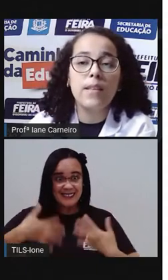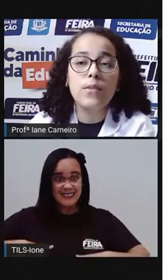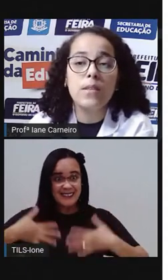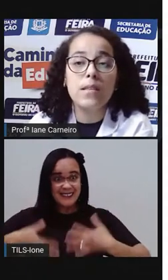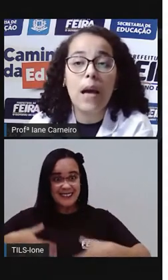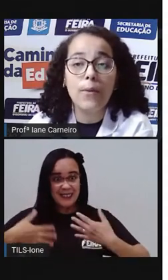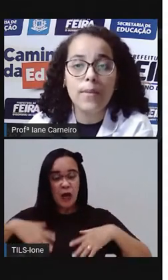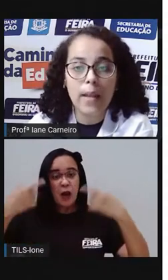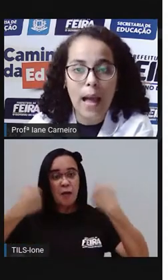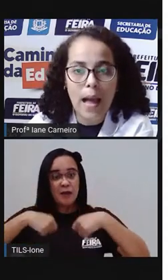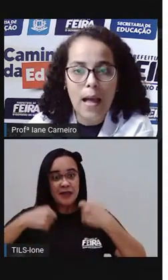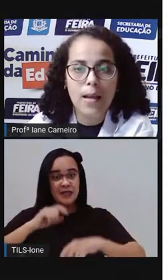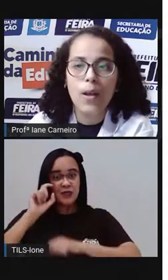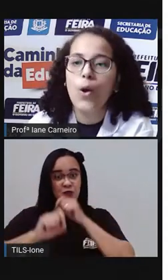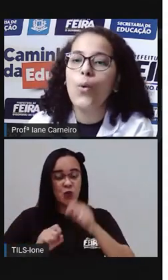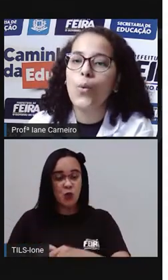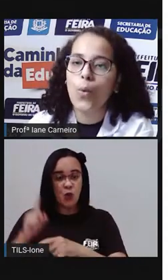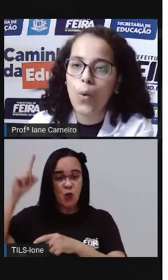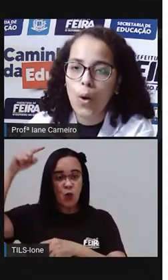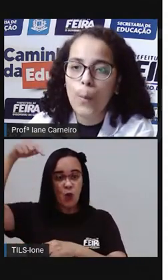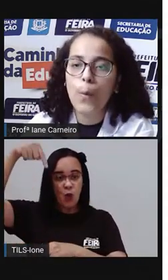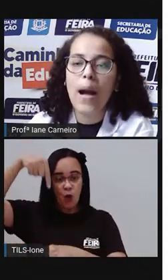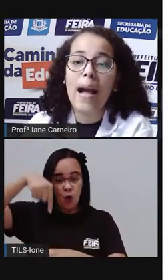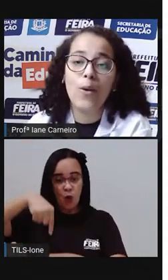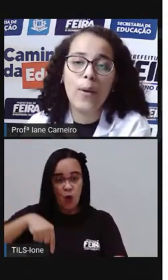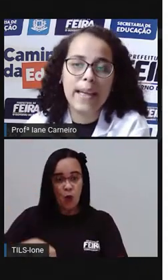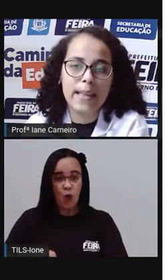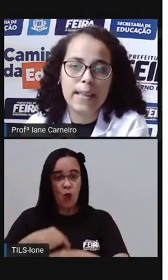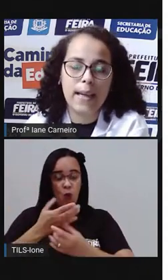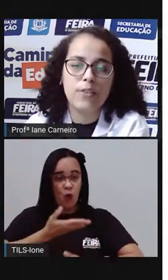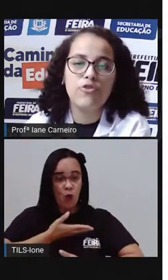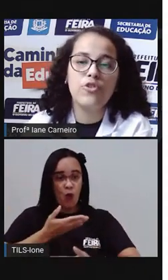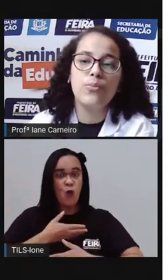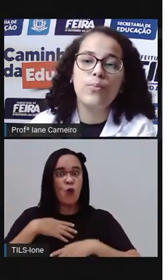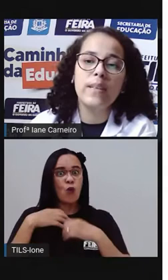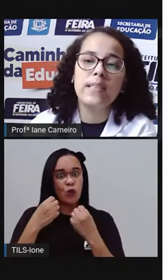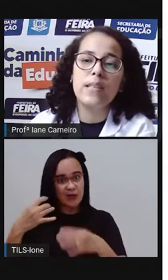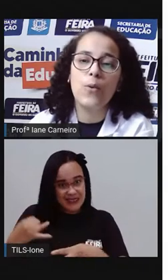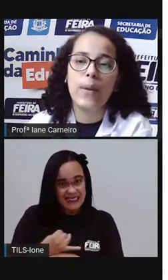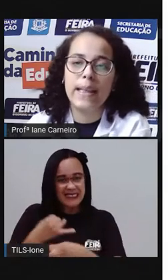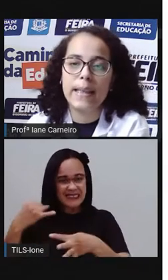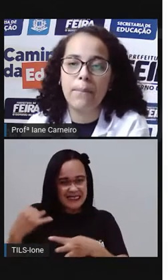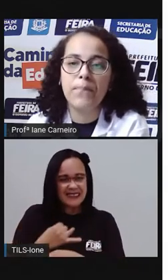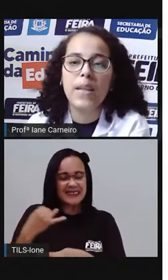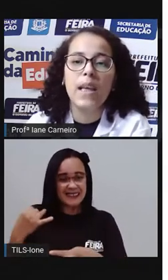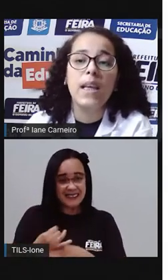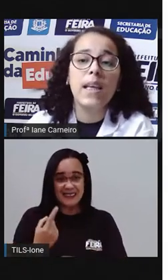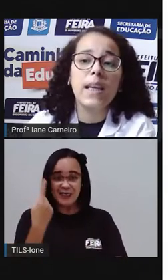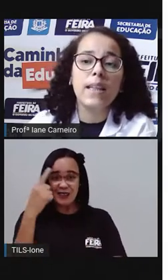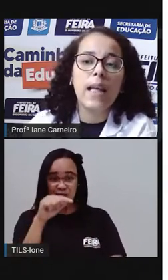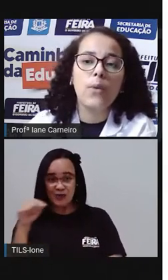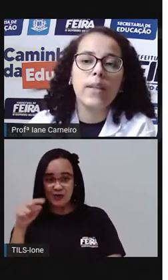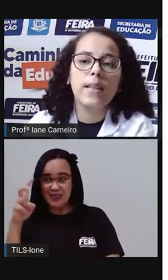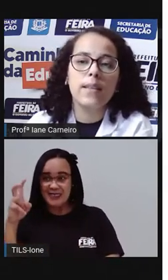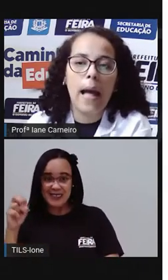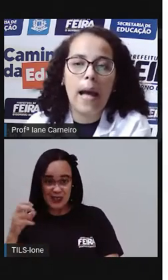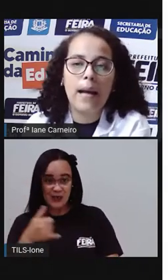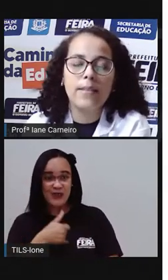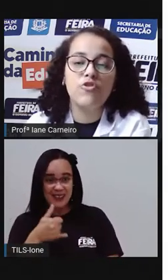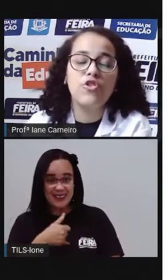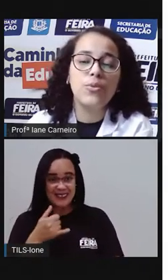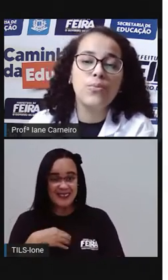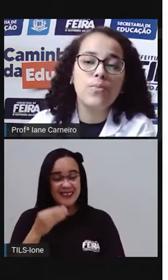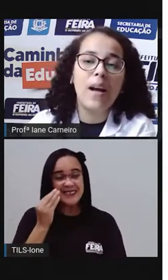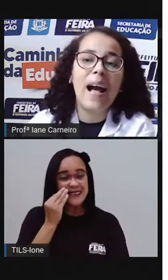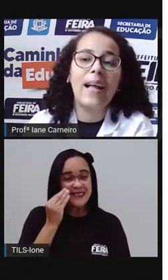preciso saltar. O corpo aguenta de 1 a 50. E que tal tentar